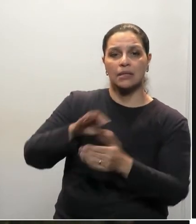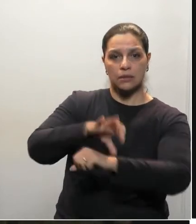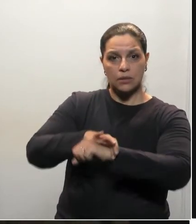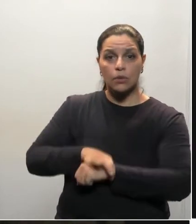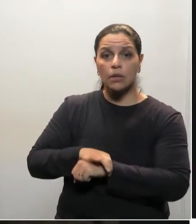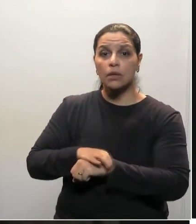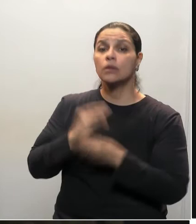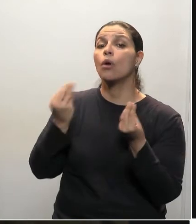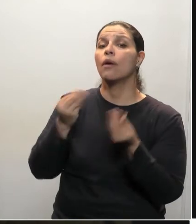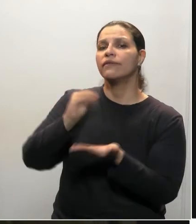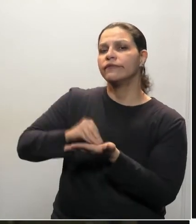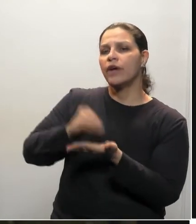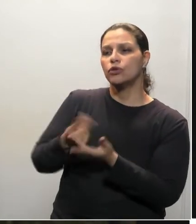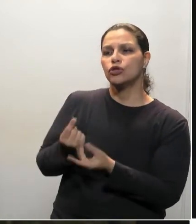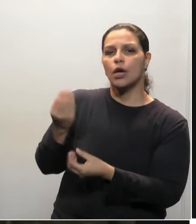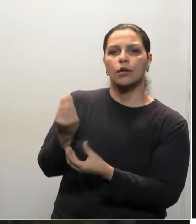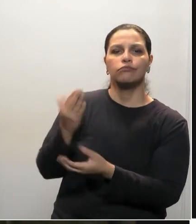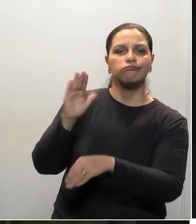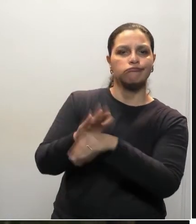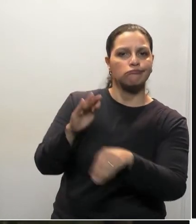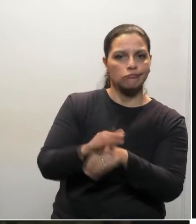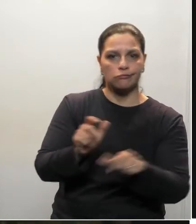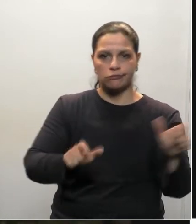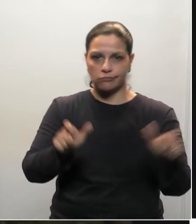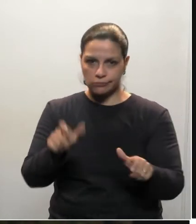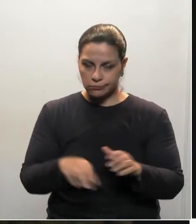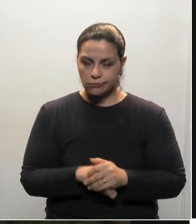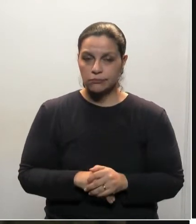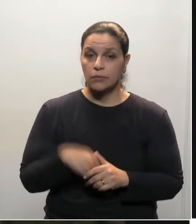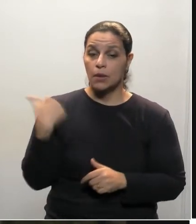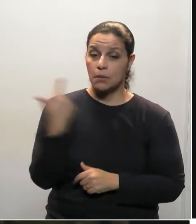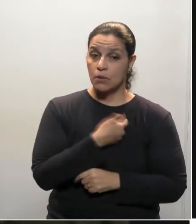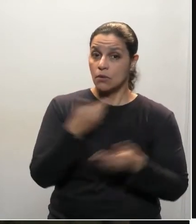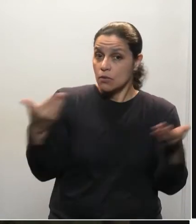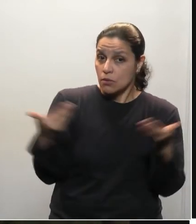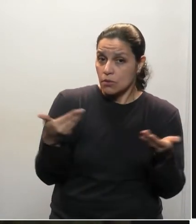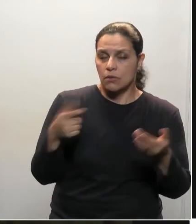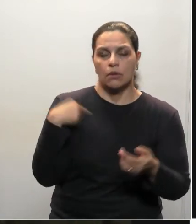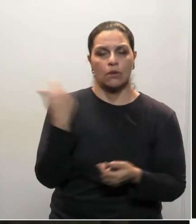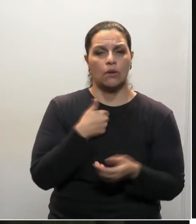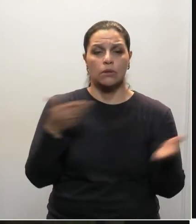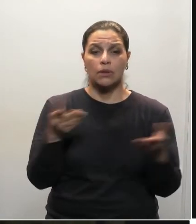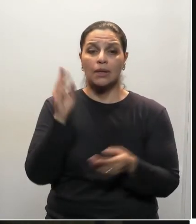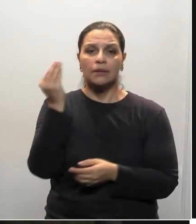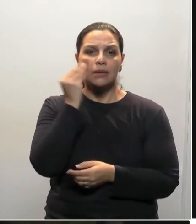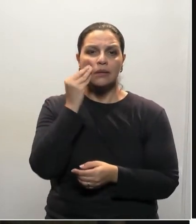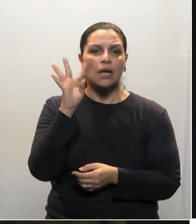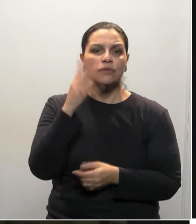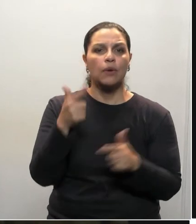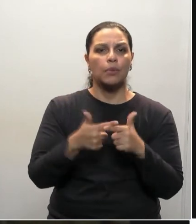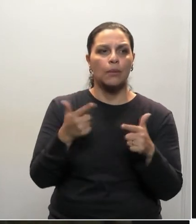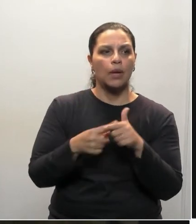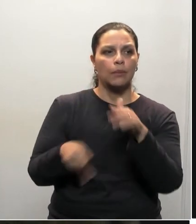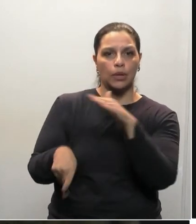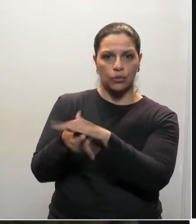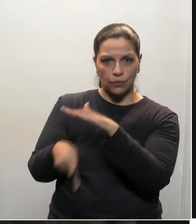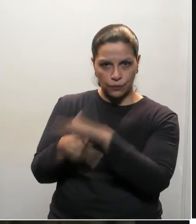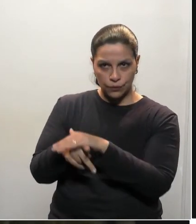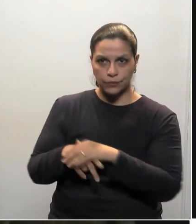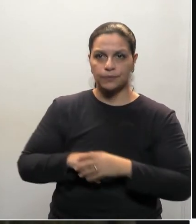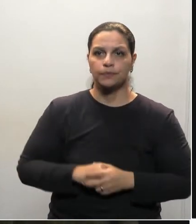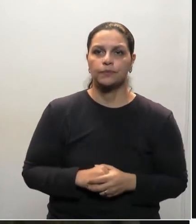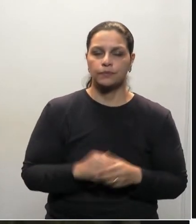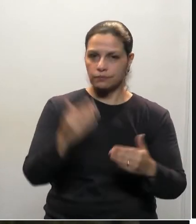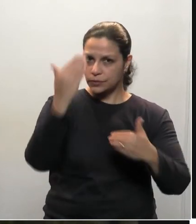Segurança Pública, líderes em essa situação aí para nós, para que tente se resolver o problema do fundo rotativo.